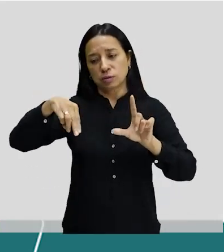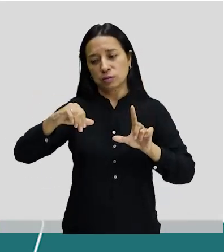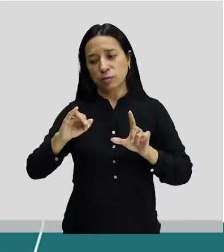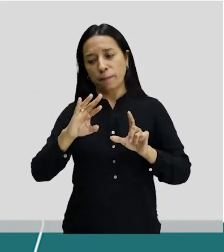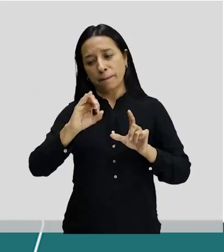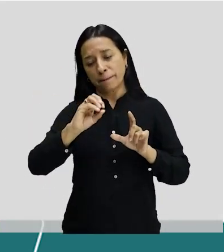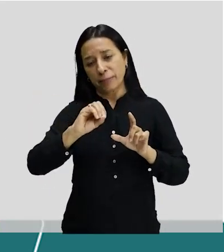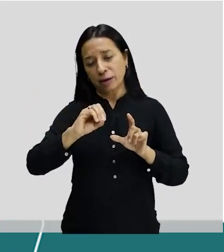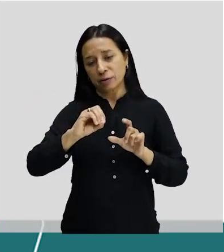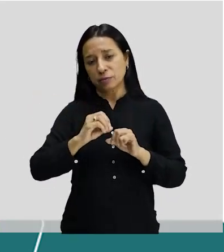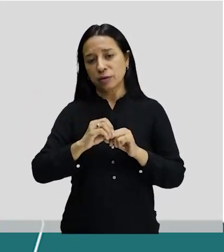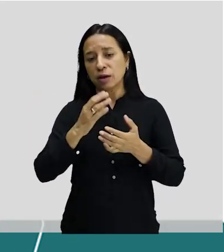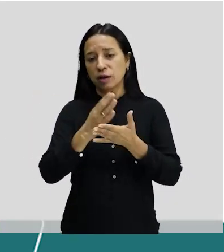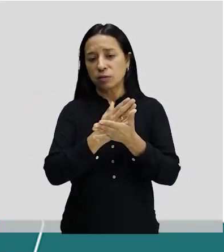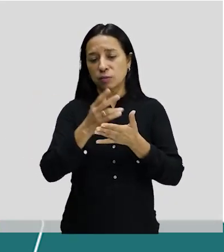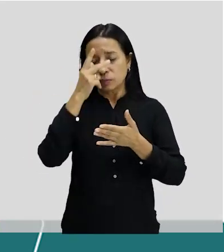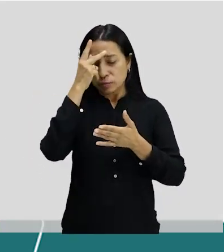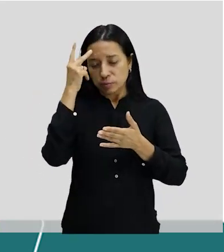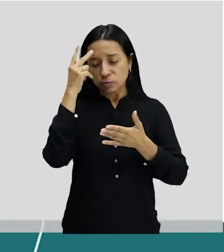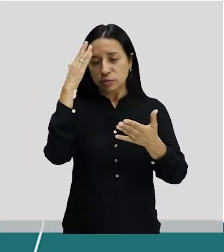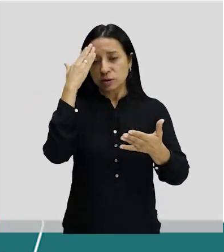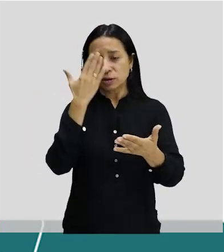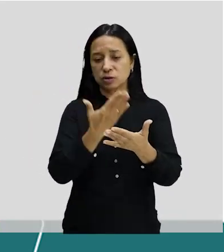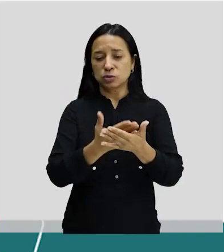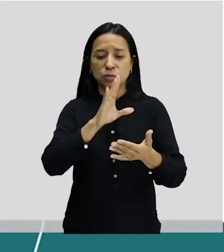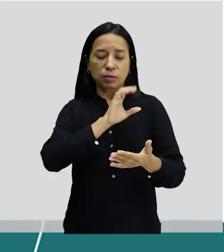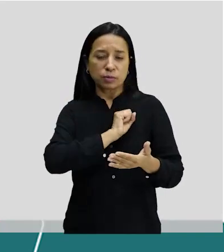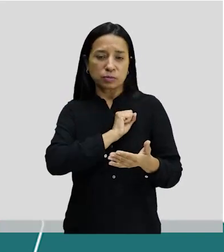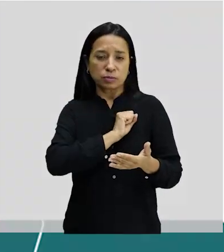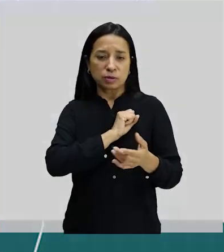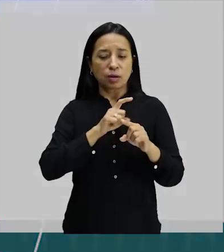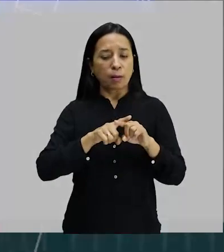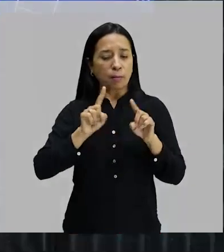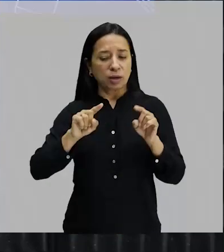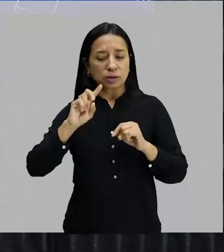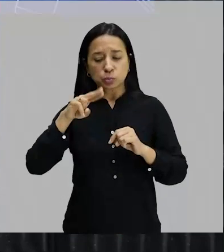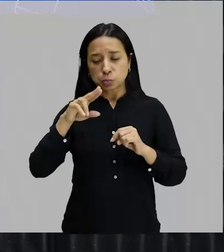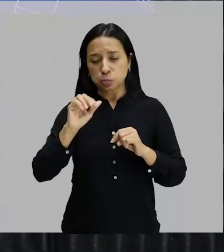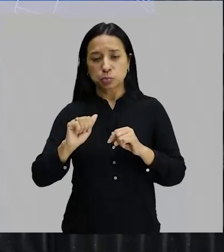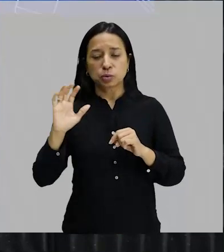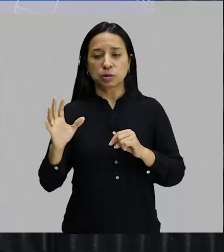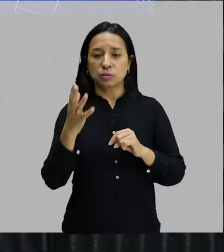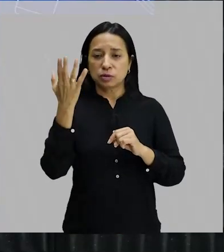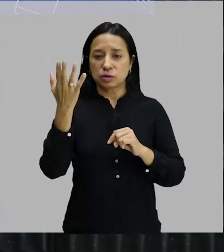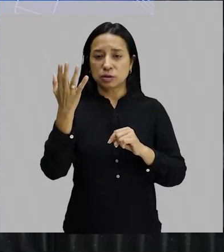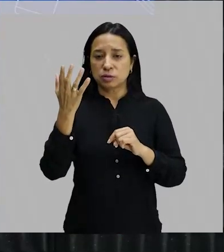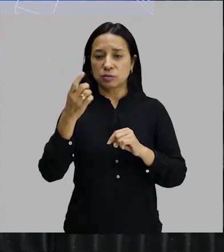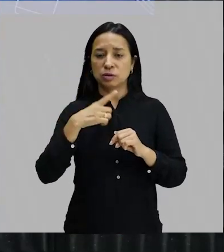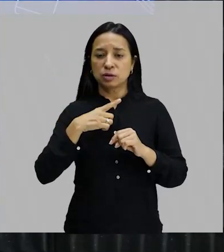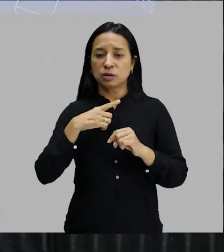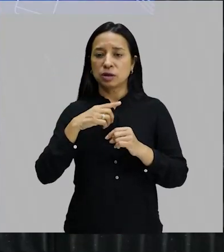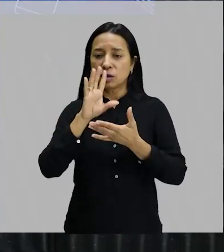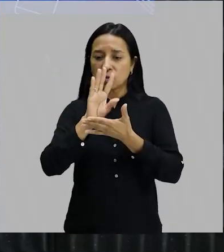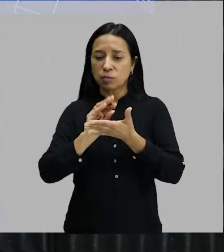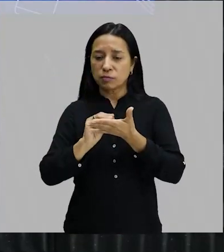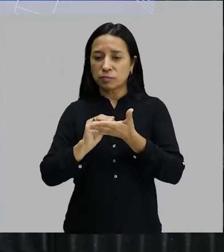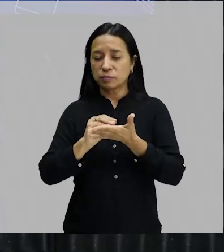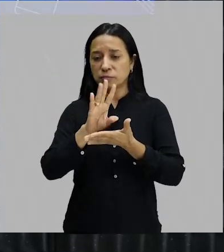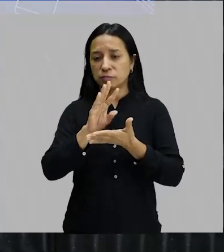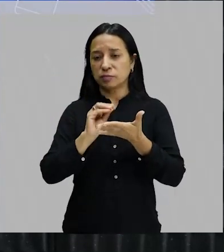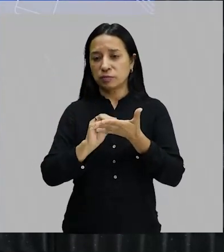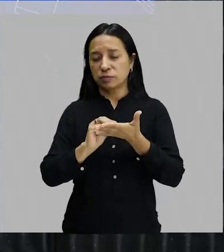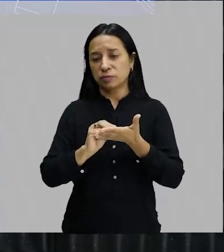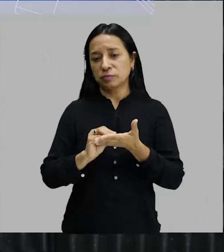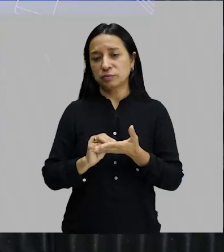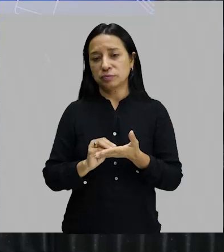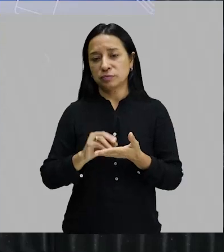algumas pessoas acreditam, fofocas, que ela era apaixonada por ele, mas a coisa nunca aconteceu. E aqui, uma fotografia da própria Anitta Malfatti logo na